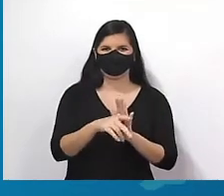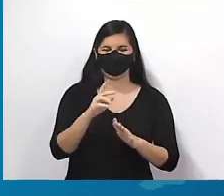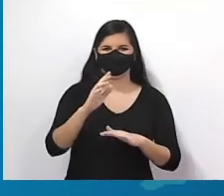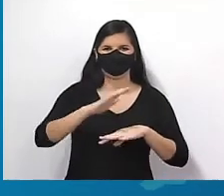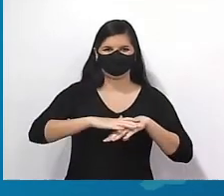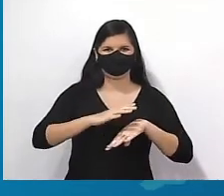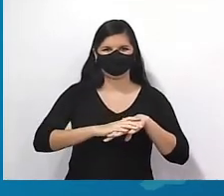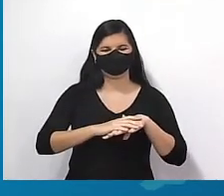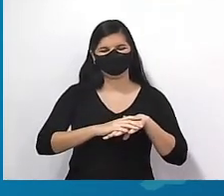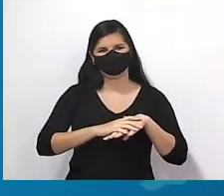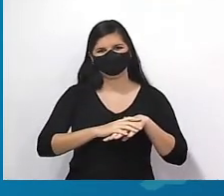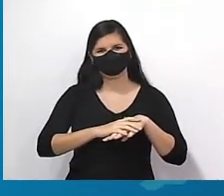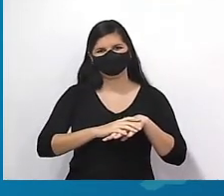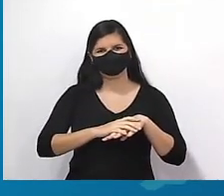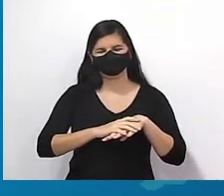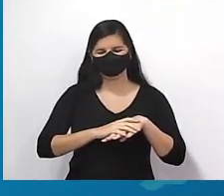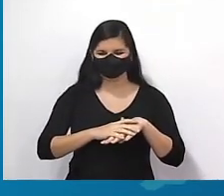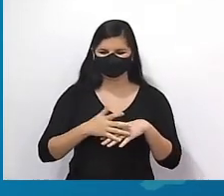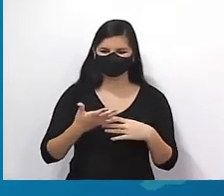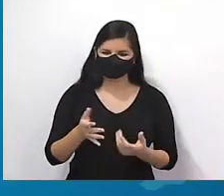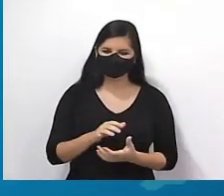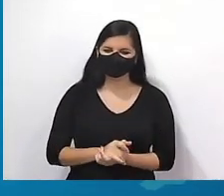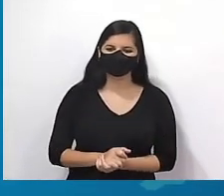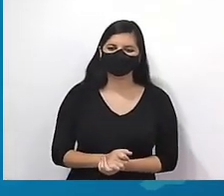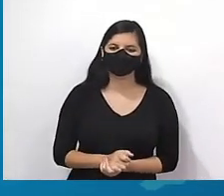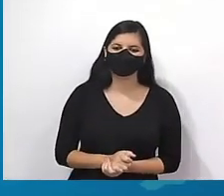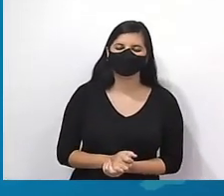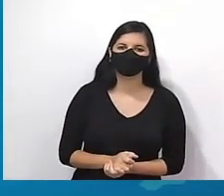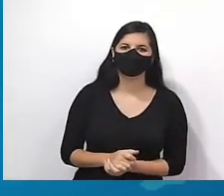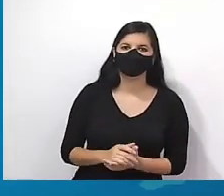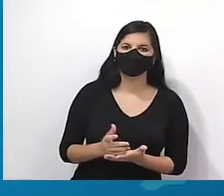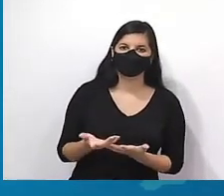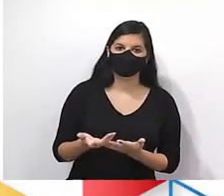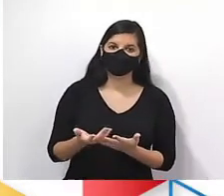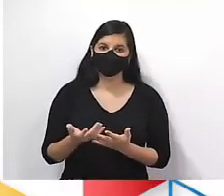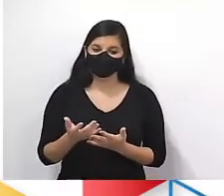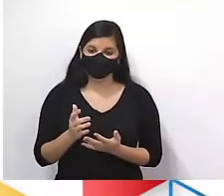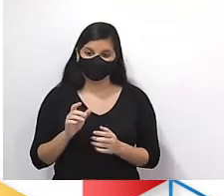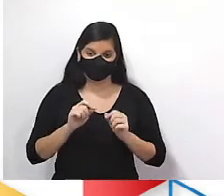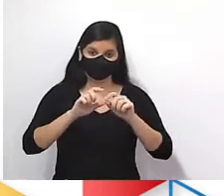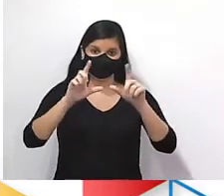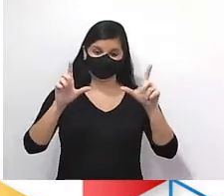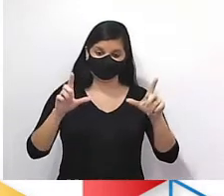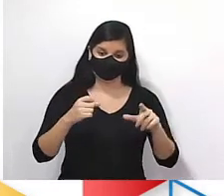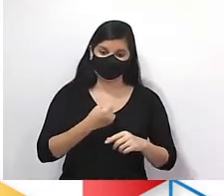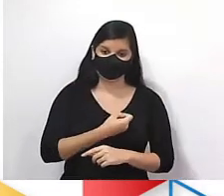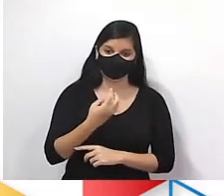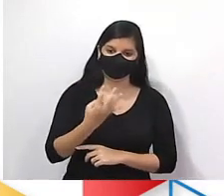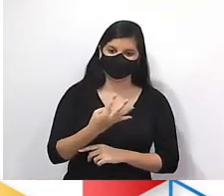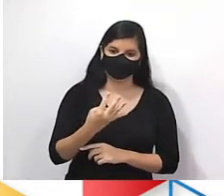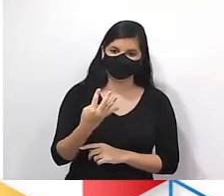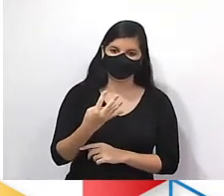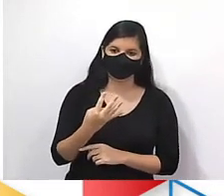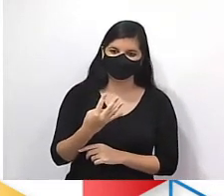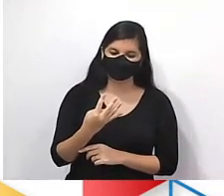Entende a nomenclatura. Vem comigo, Presta atenção. Vamos lá, Manuel. Mostra a questão 4, por favor. Obrigado, Manuel. Tamo junto, tá